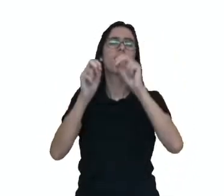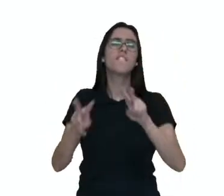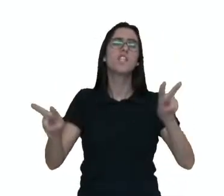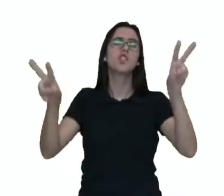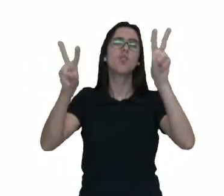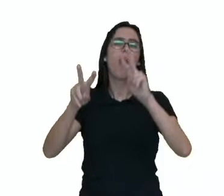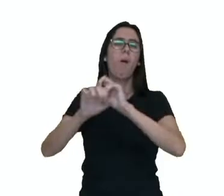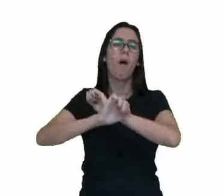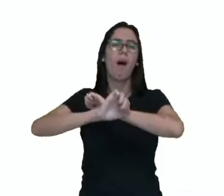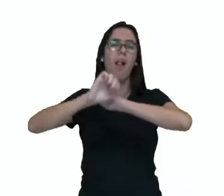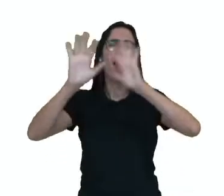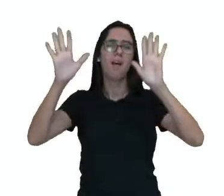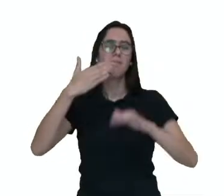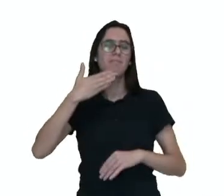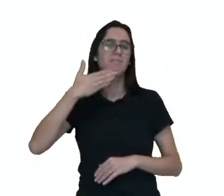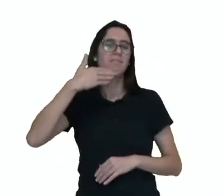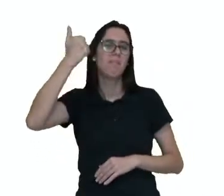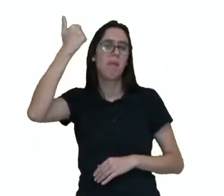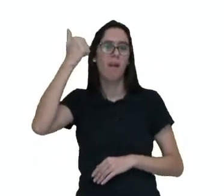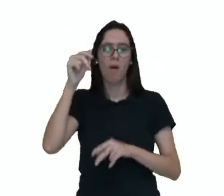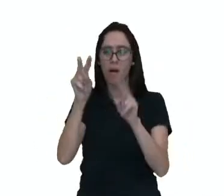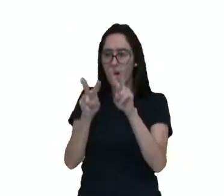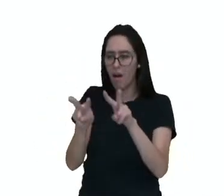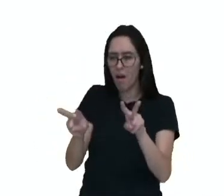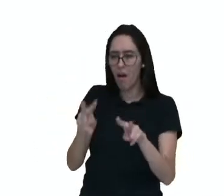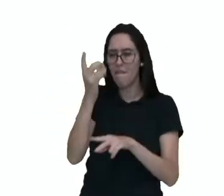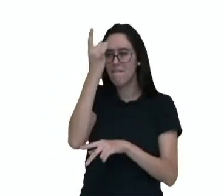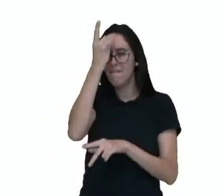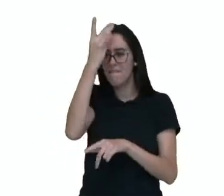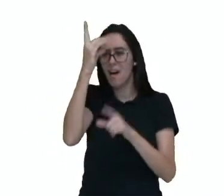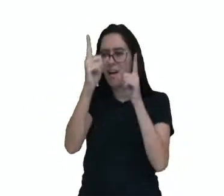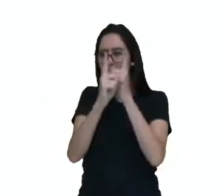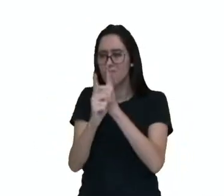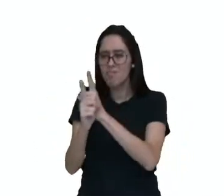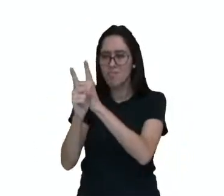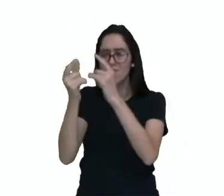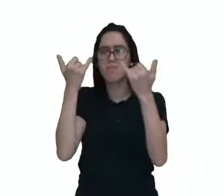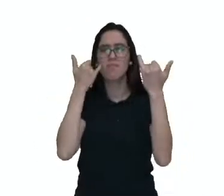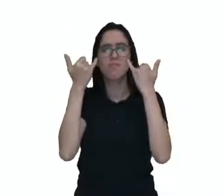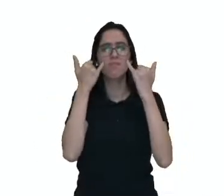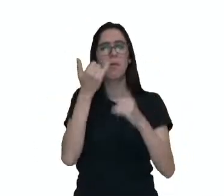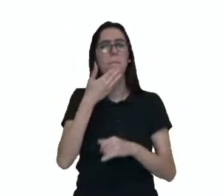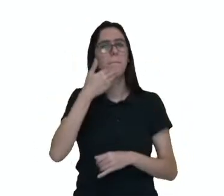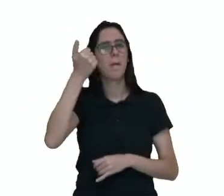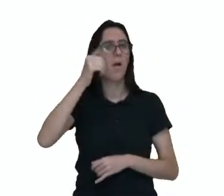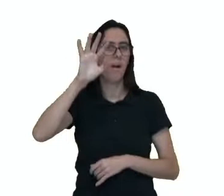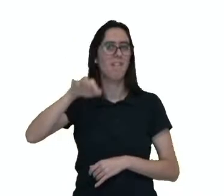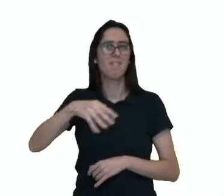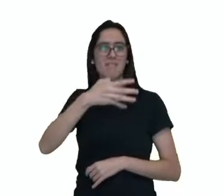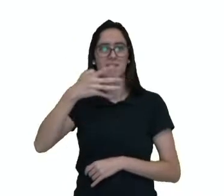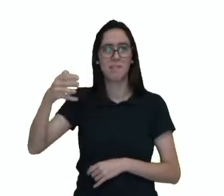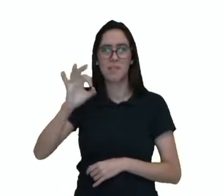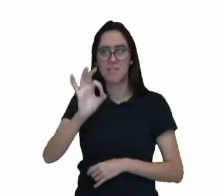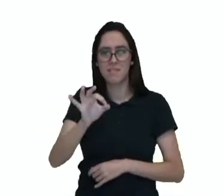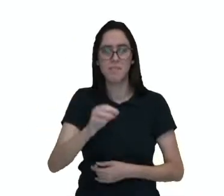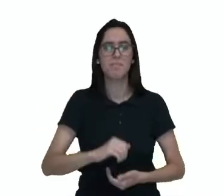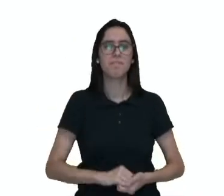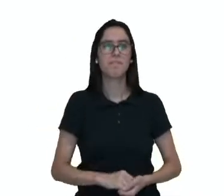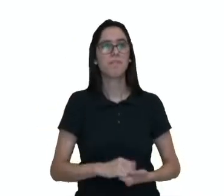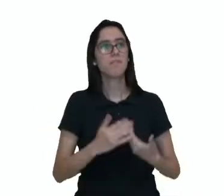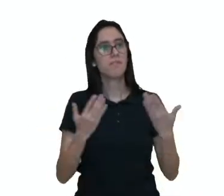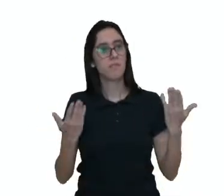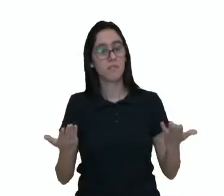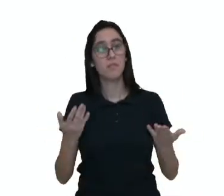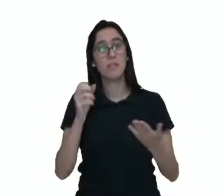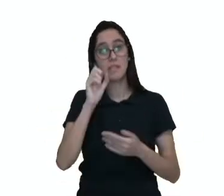dados. Visualmente, fica mais fácil de ler e identificar os dados quando você organiza lá numa tabelinha, tá? Então, a